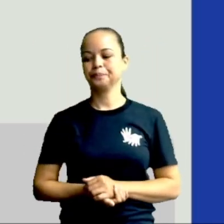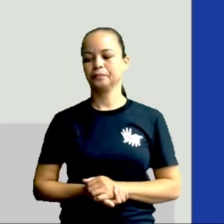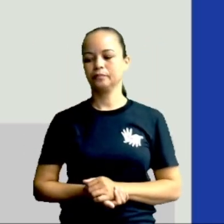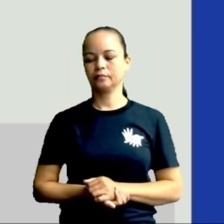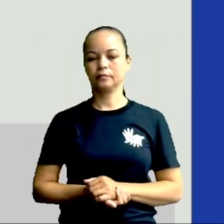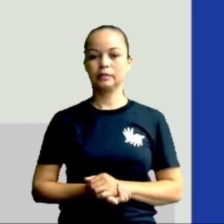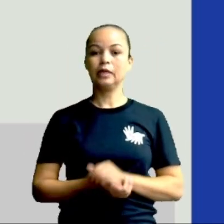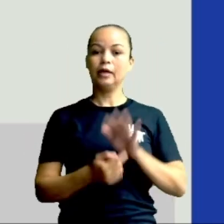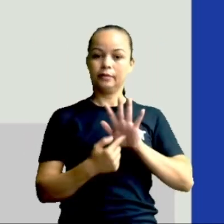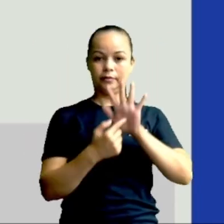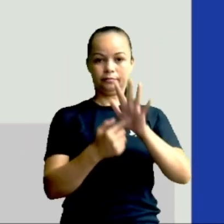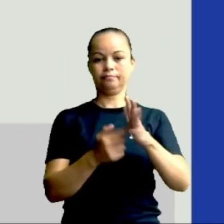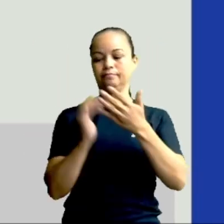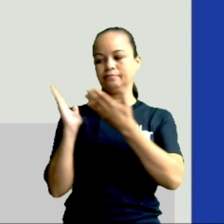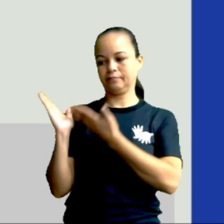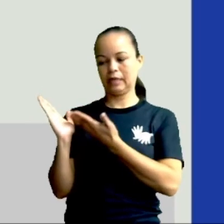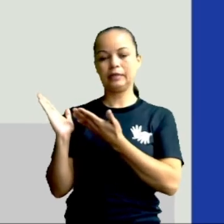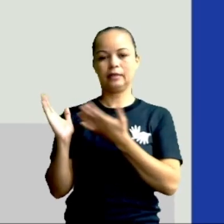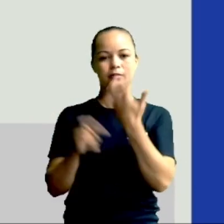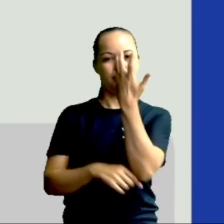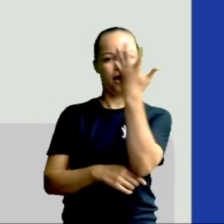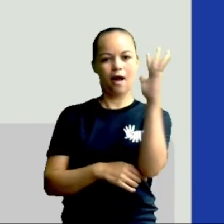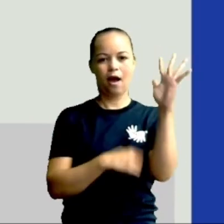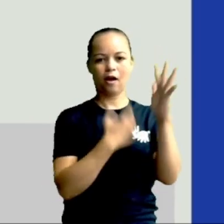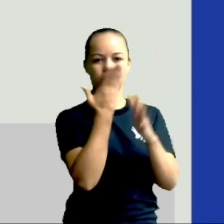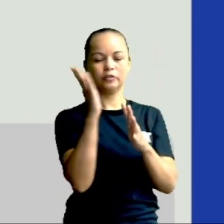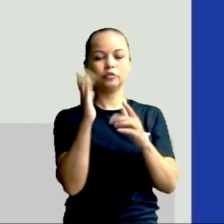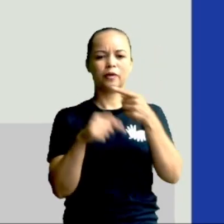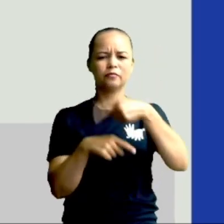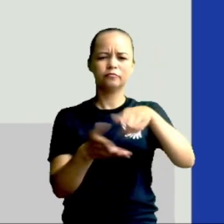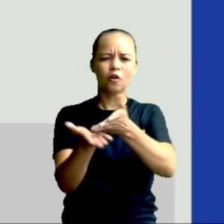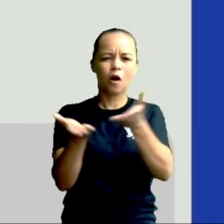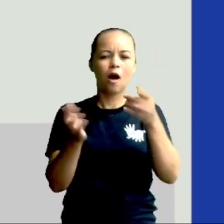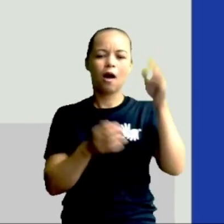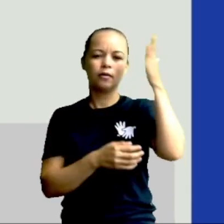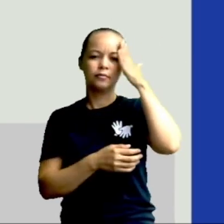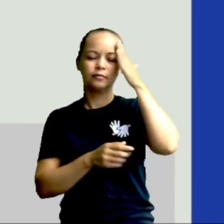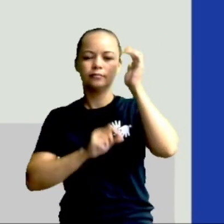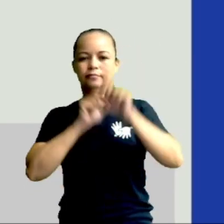E essas, eu trouxe essas árvores aí para vocês entenderem um pouco, ó.